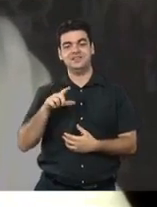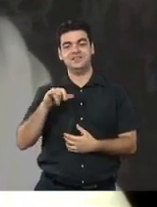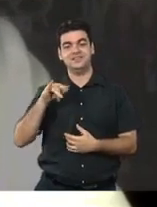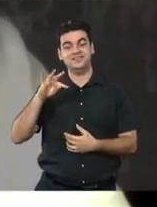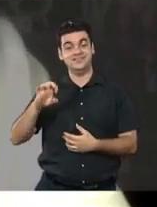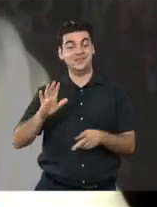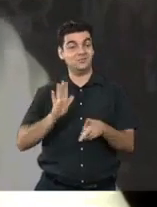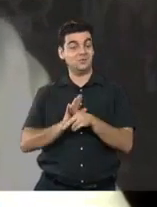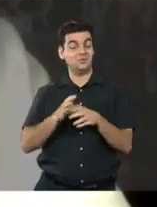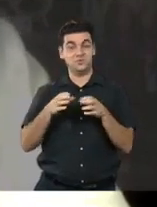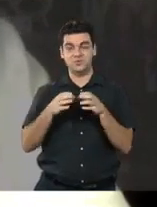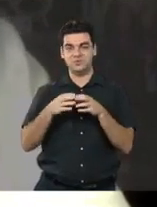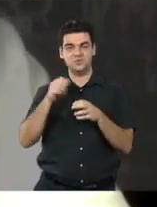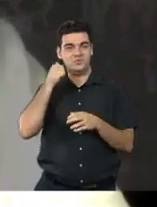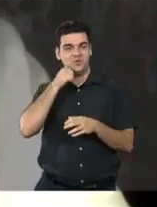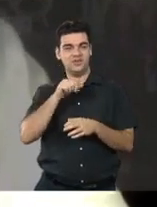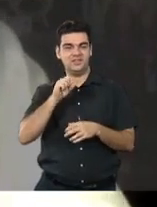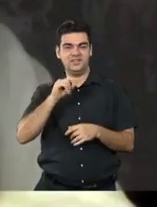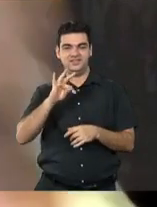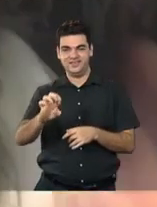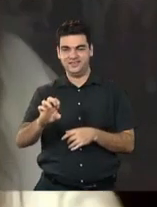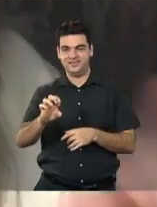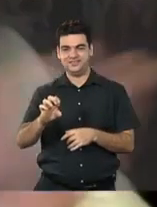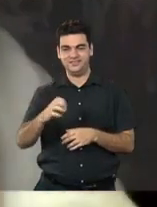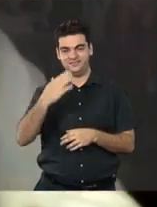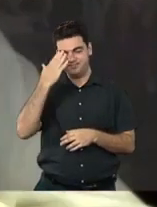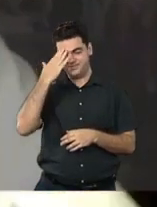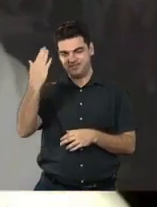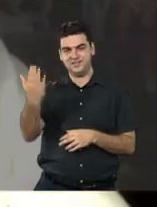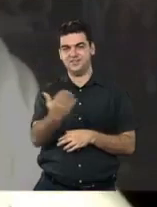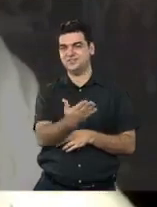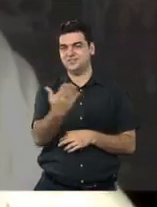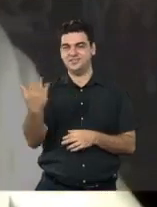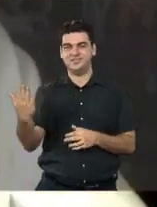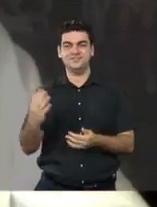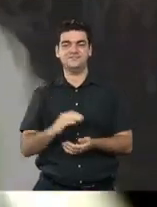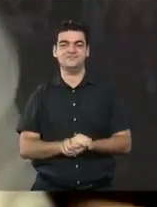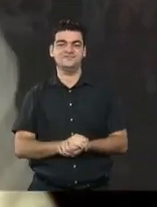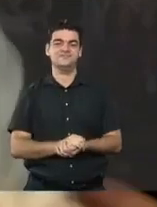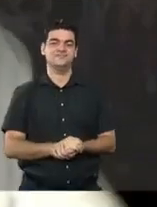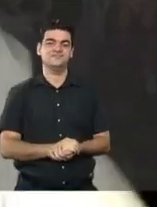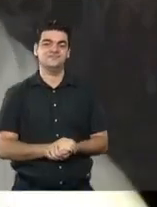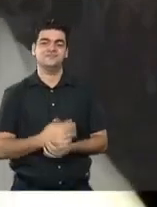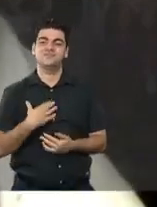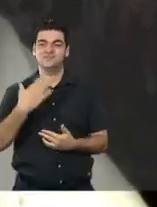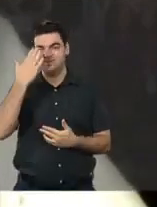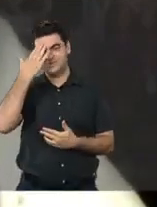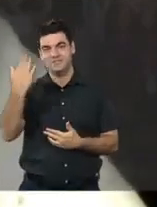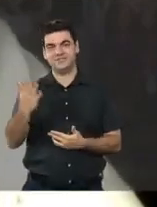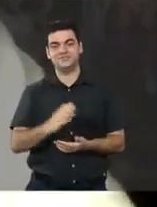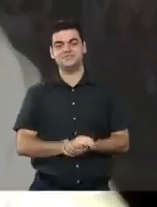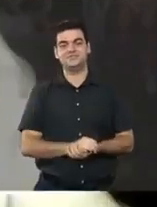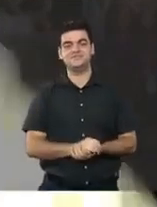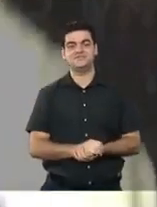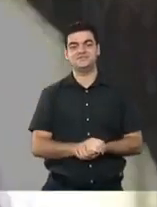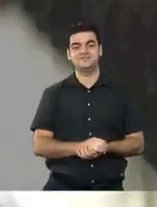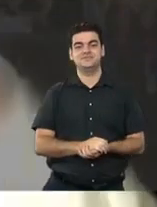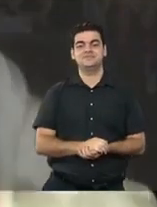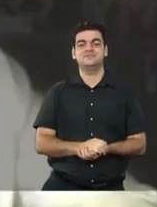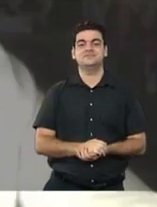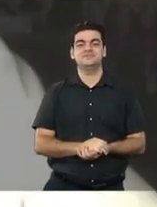TSE Mulheres. Um grande abraço para vocês, Luísa, Duda, Joênia, agradeço. Obrigada.